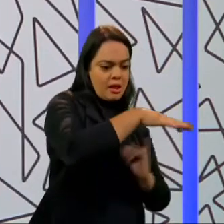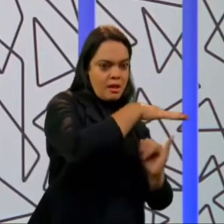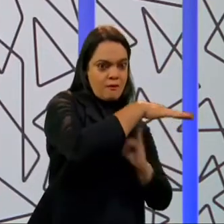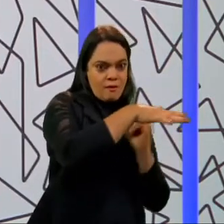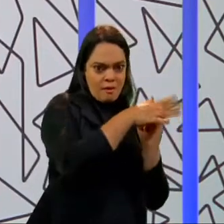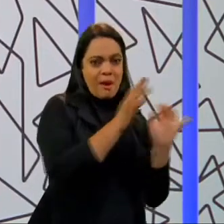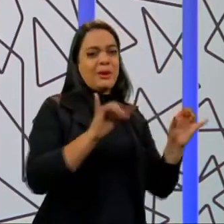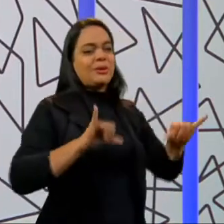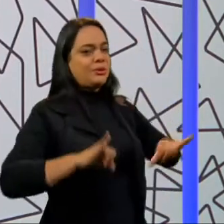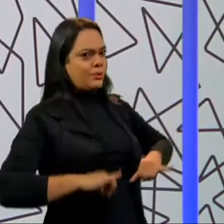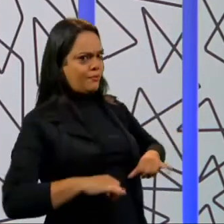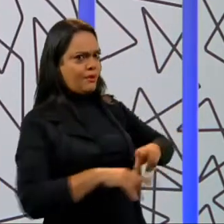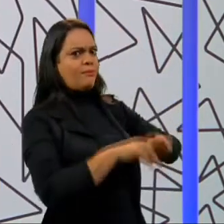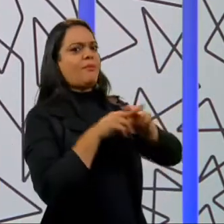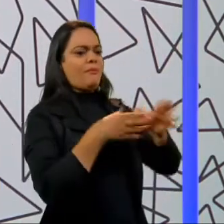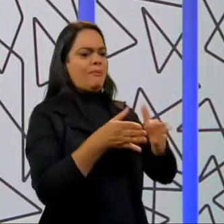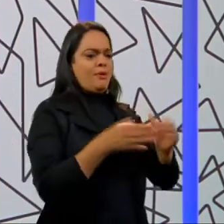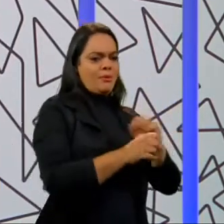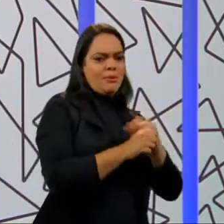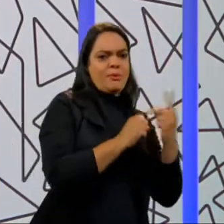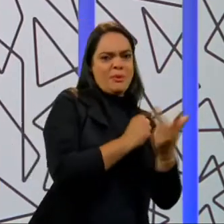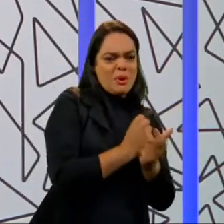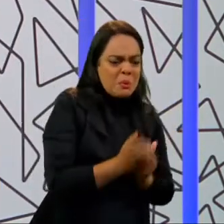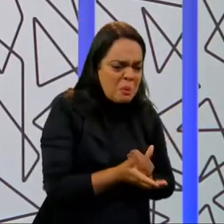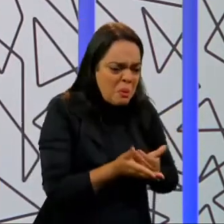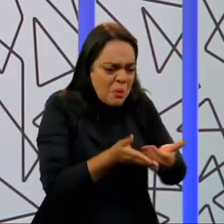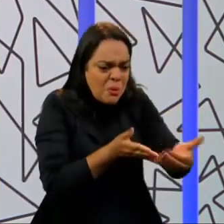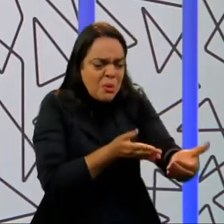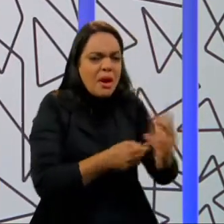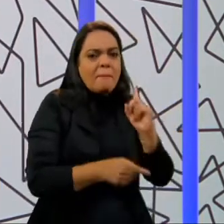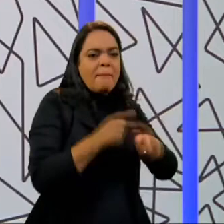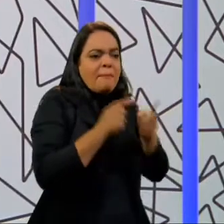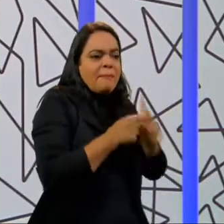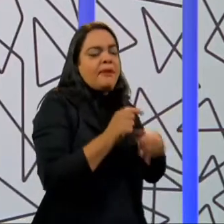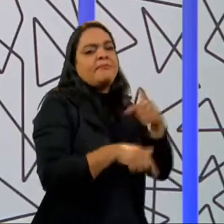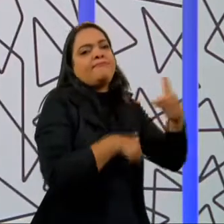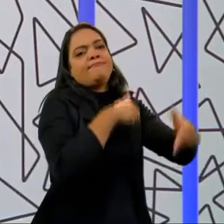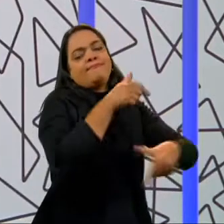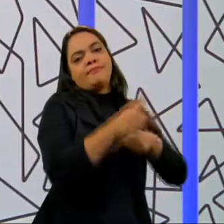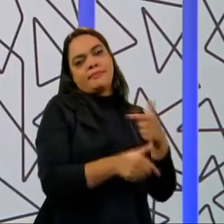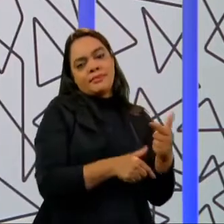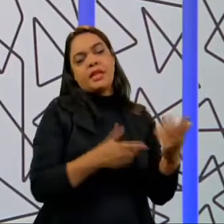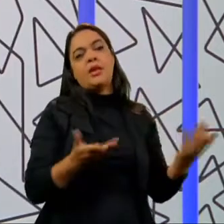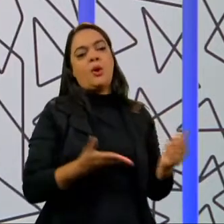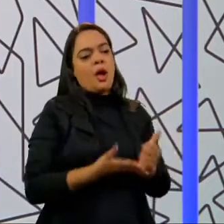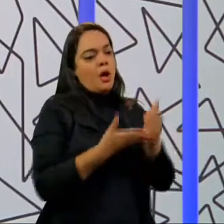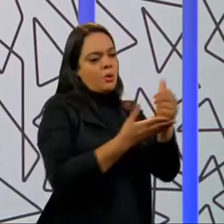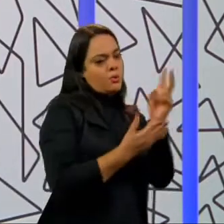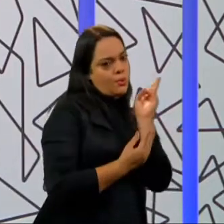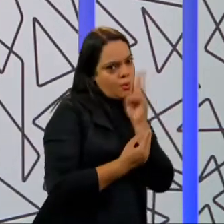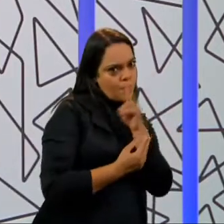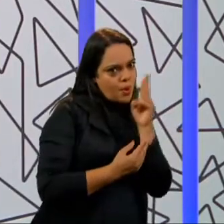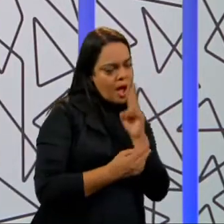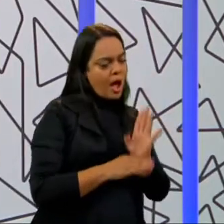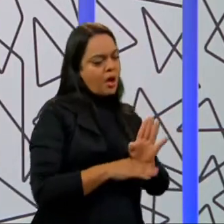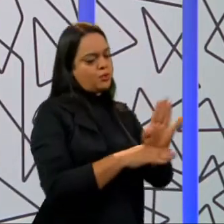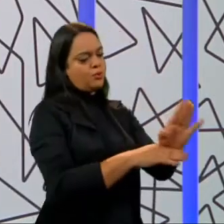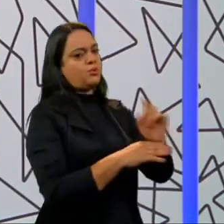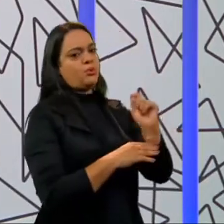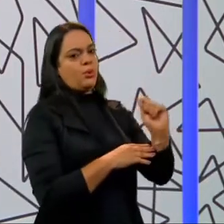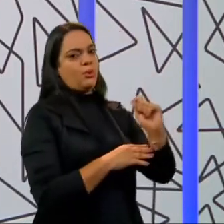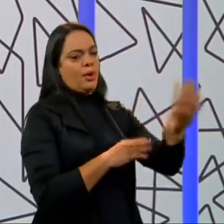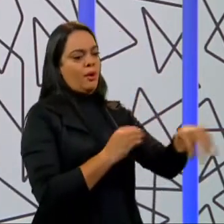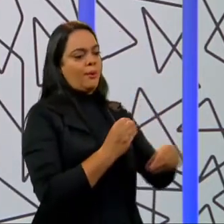atingidos por essa crise, principalmente no início da pandemia. Então, ele vai ser importante para recompor as perdas de